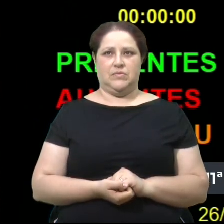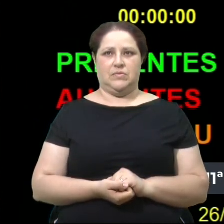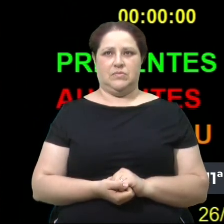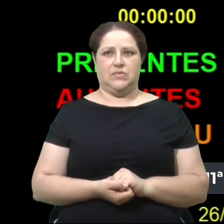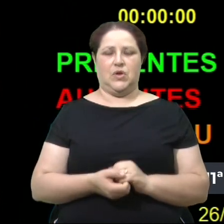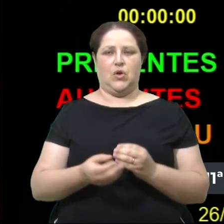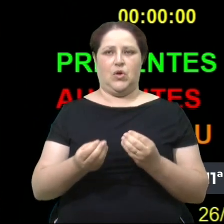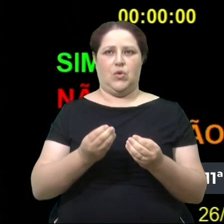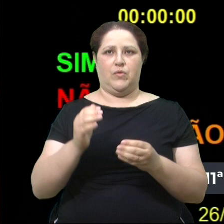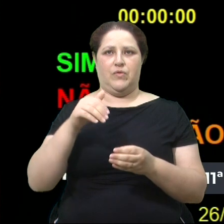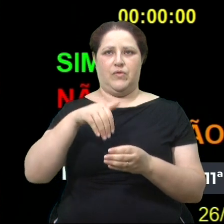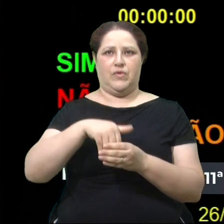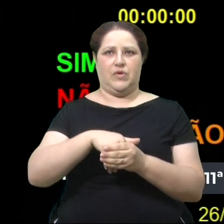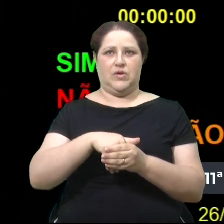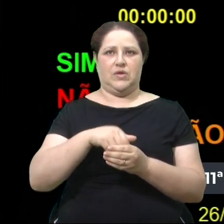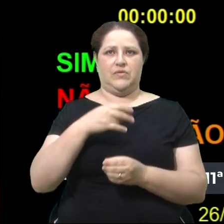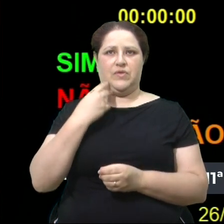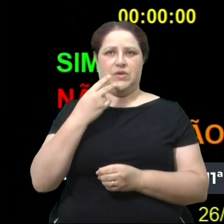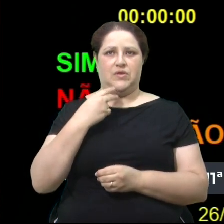Como vota...